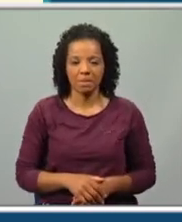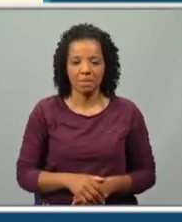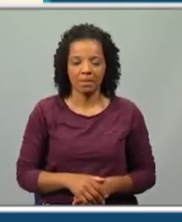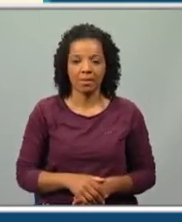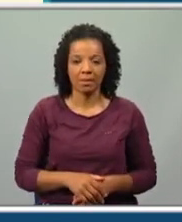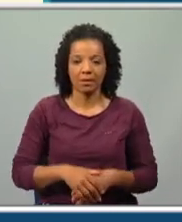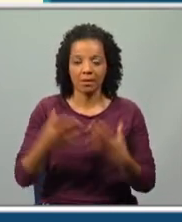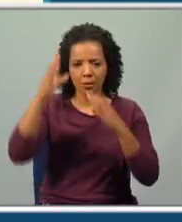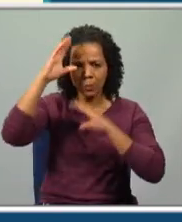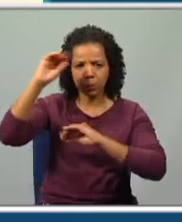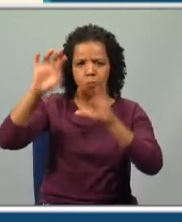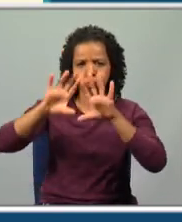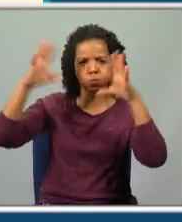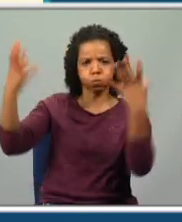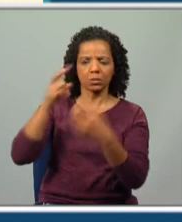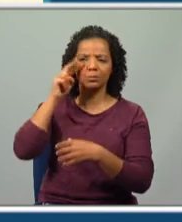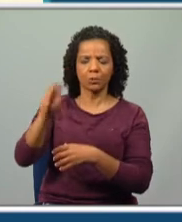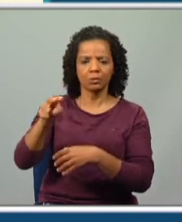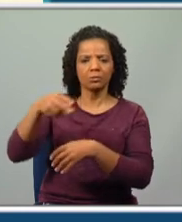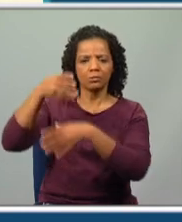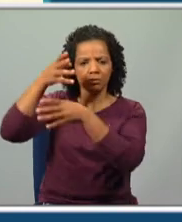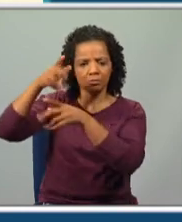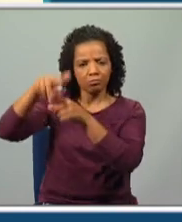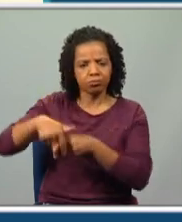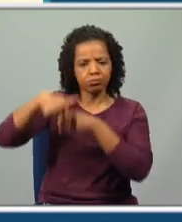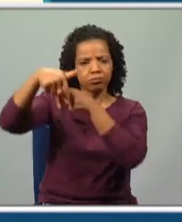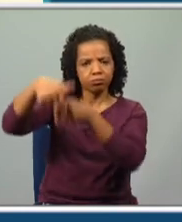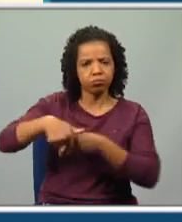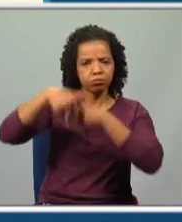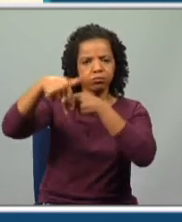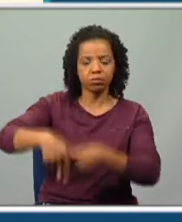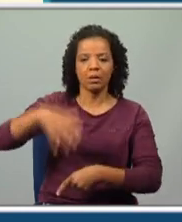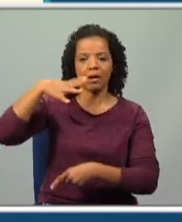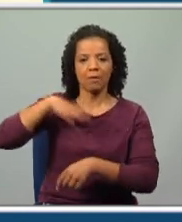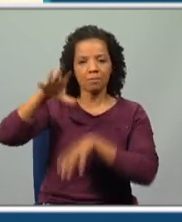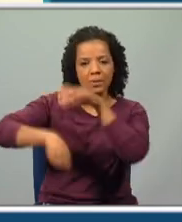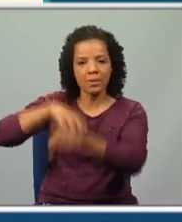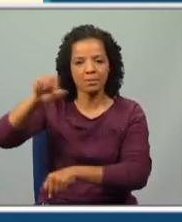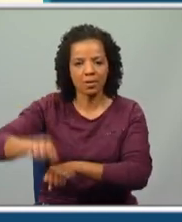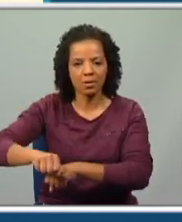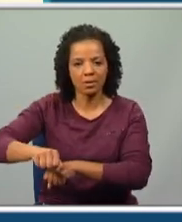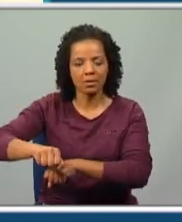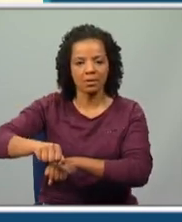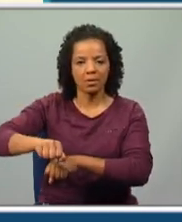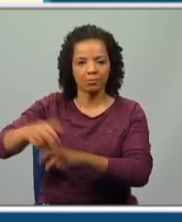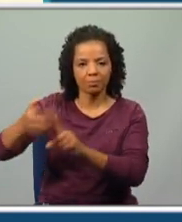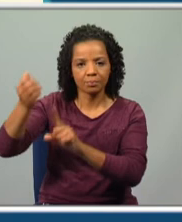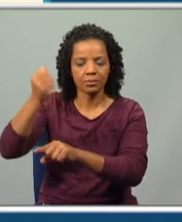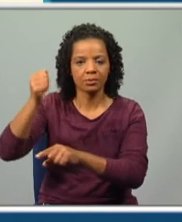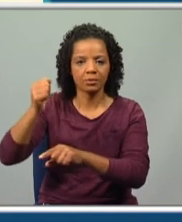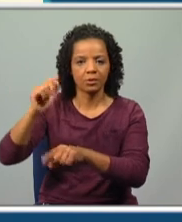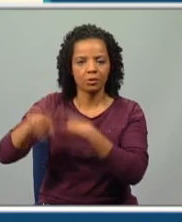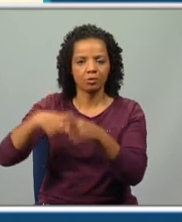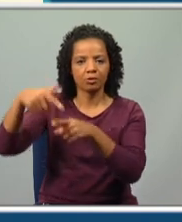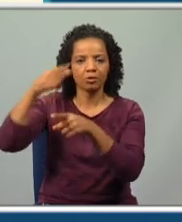A lua cheia que o vira marchar, levado no seu sonho de conquista e de fama, começava a minguar, quando um dos seus cavaleiros